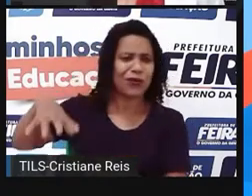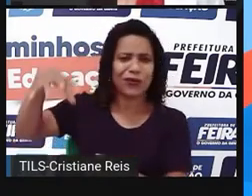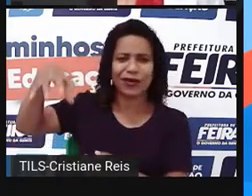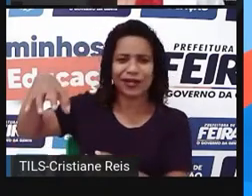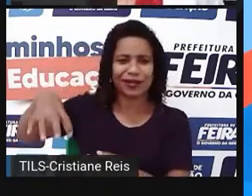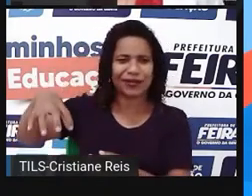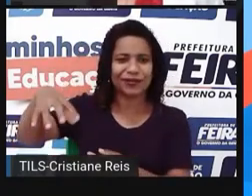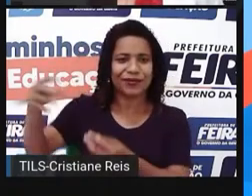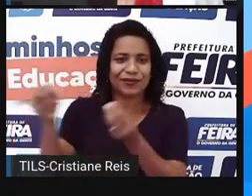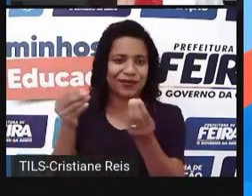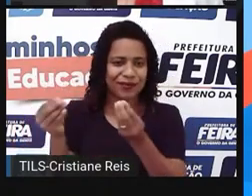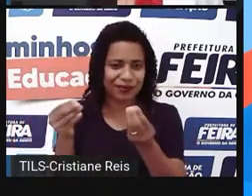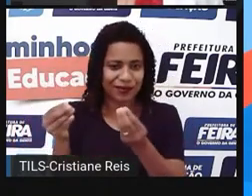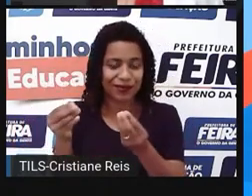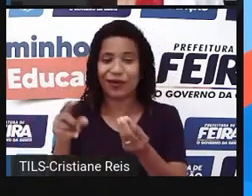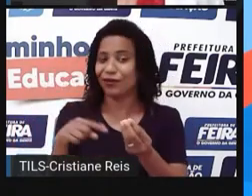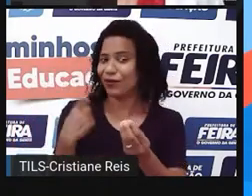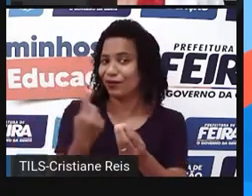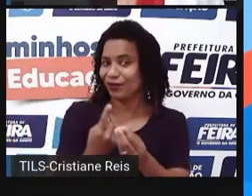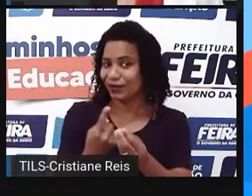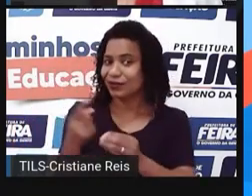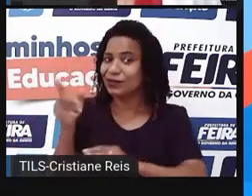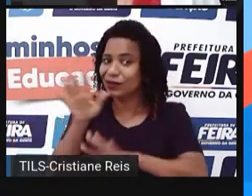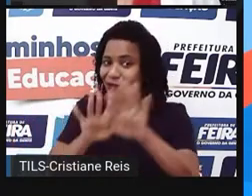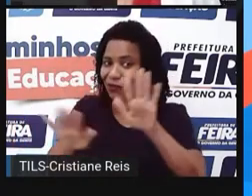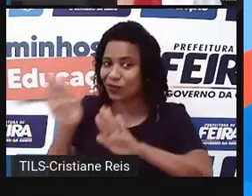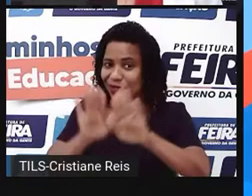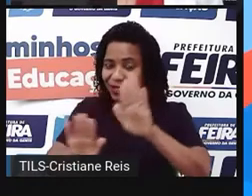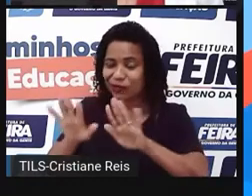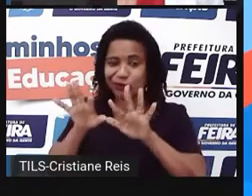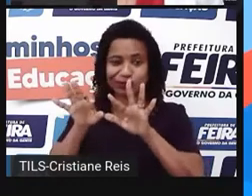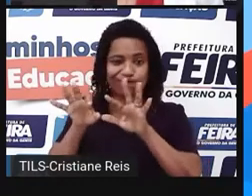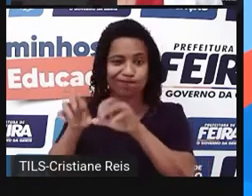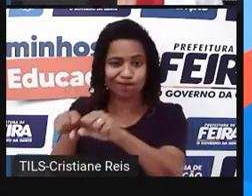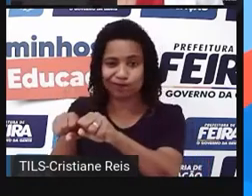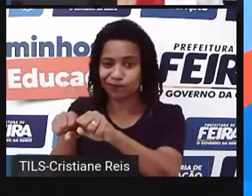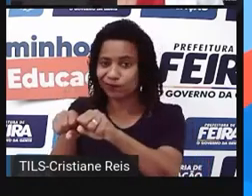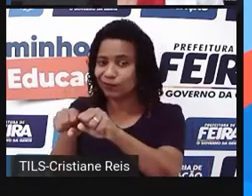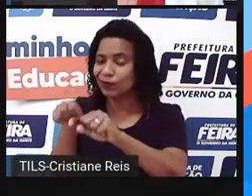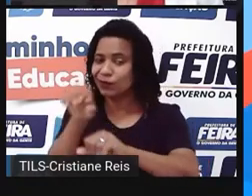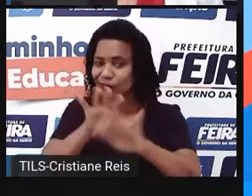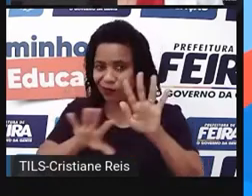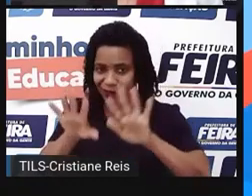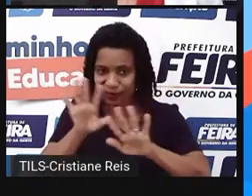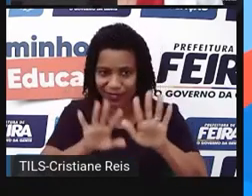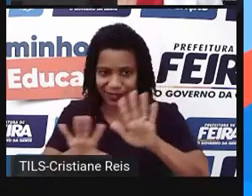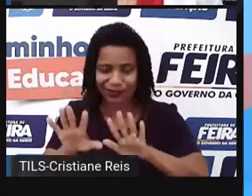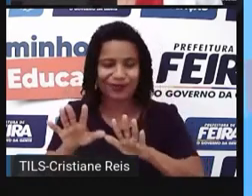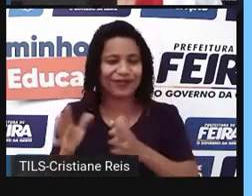é don't fall for a fake. Não caia em armadinhas. Let's play, students!